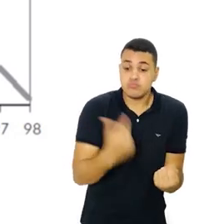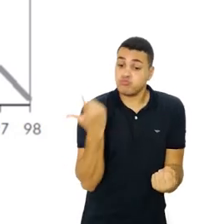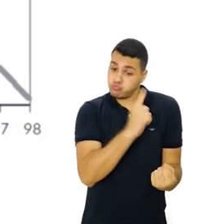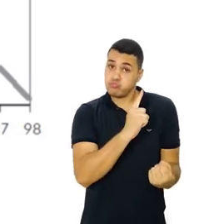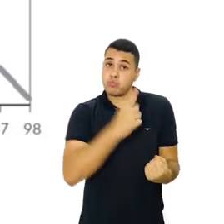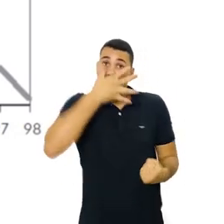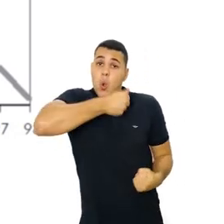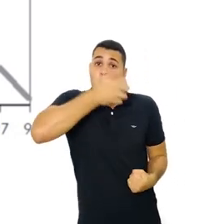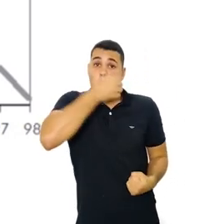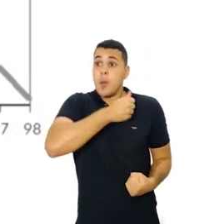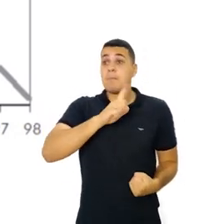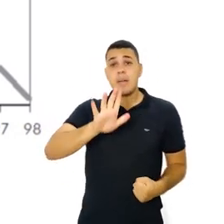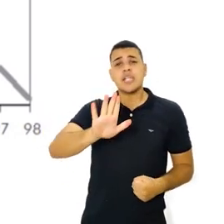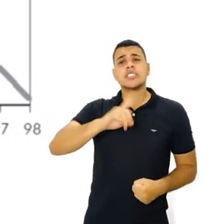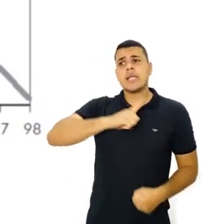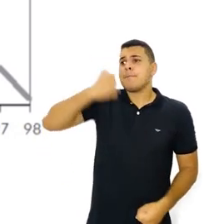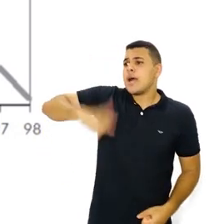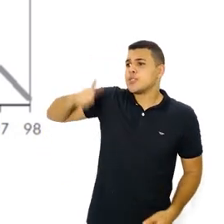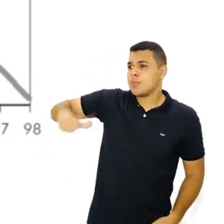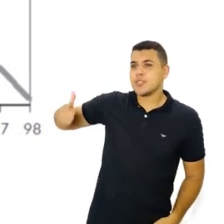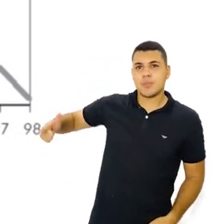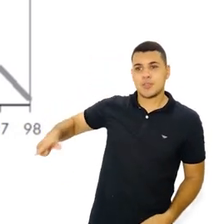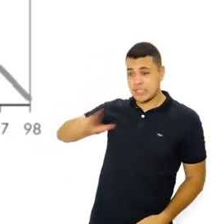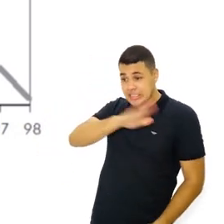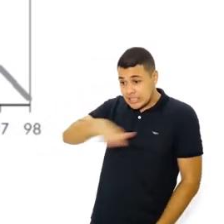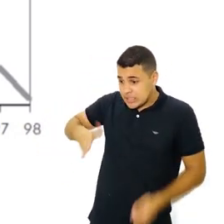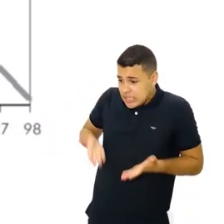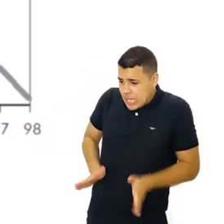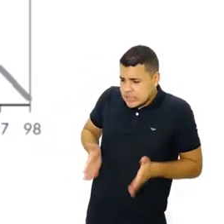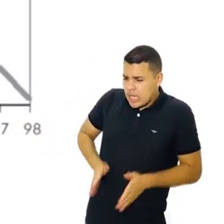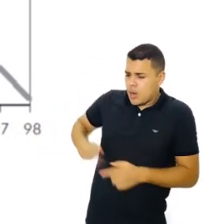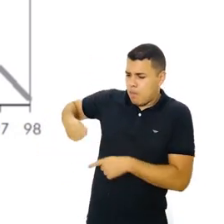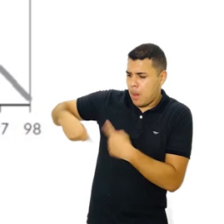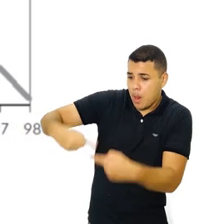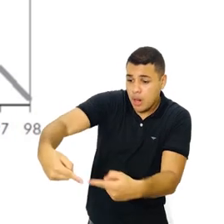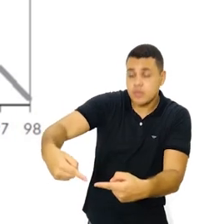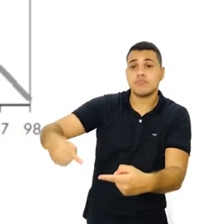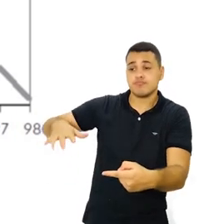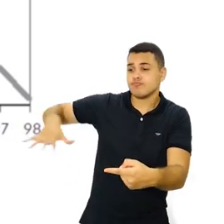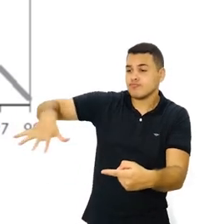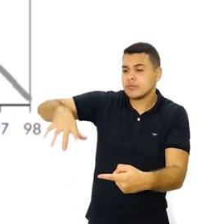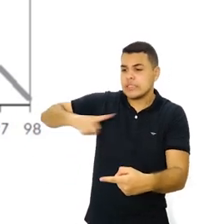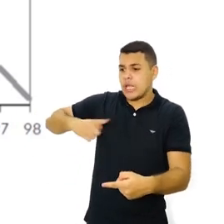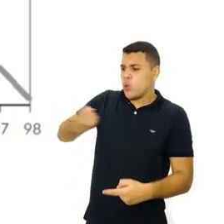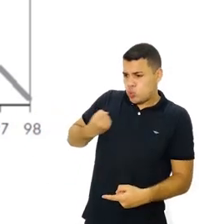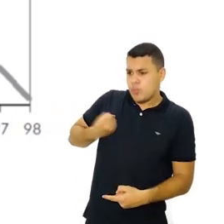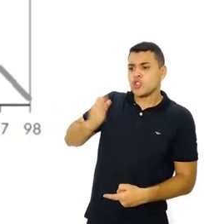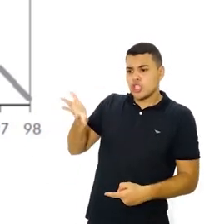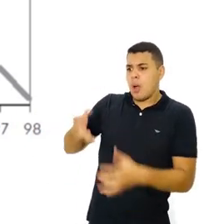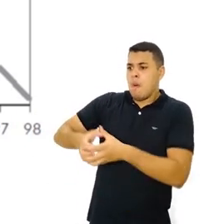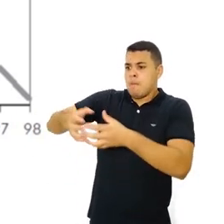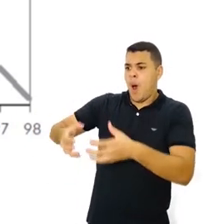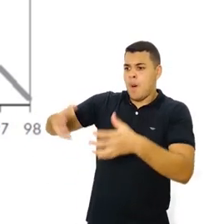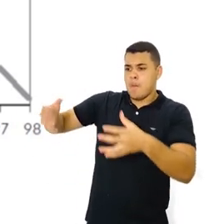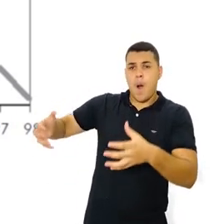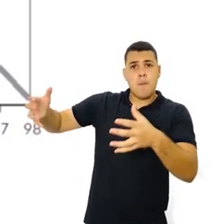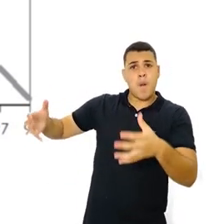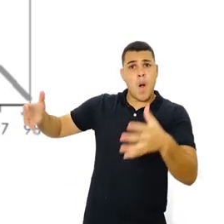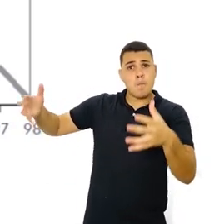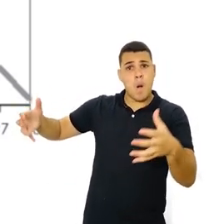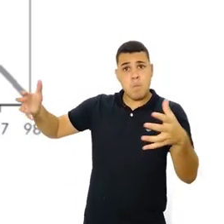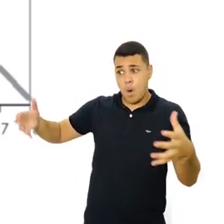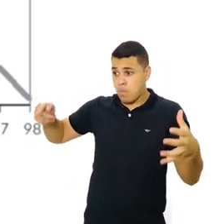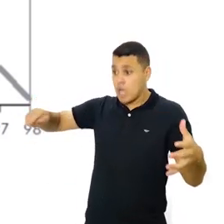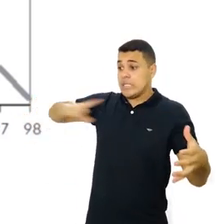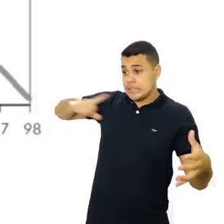E outras crianças vão nascendo ao longo do tempo e após um número razoável de